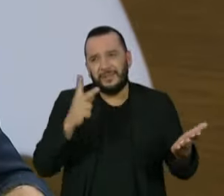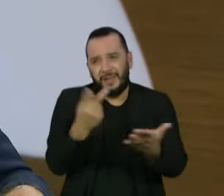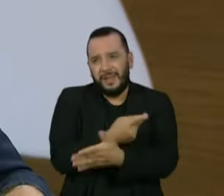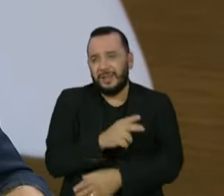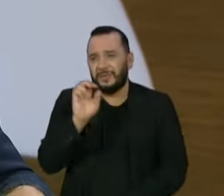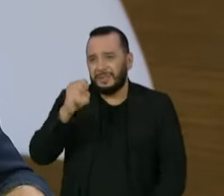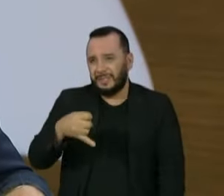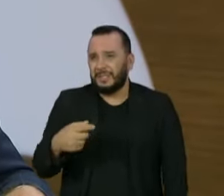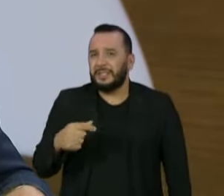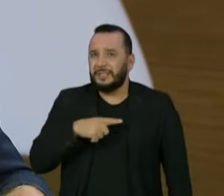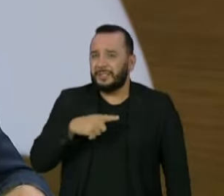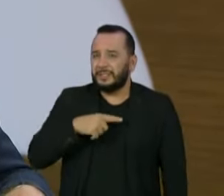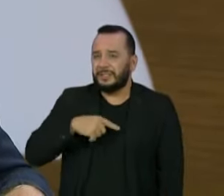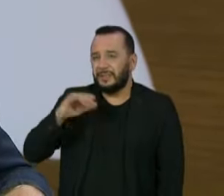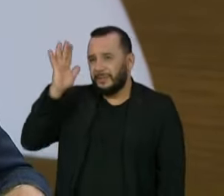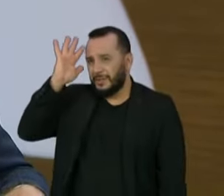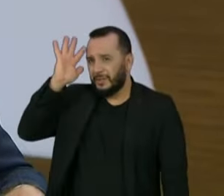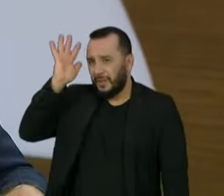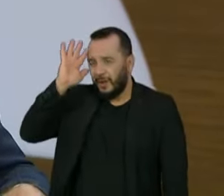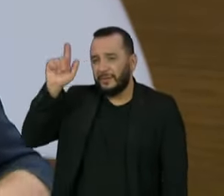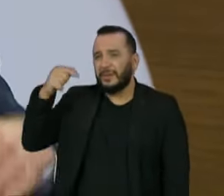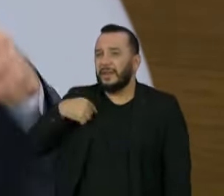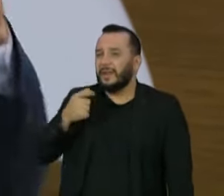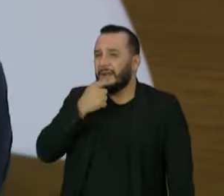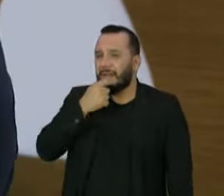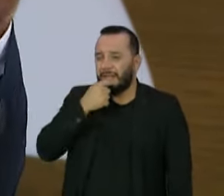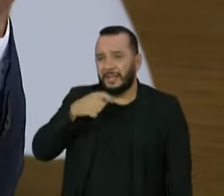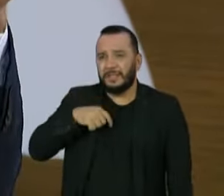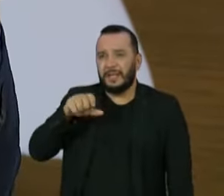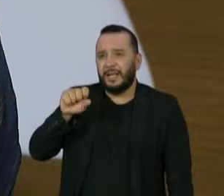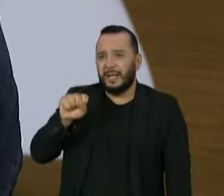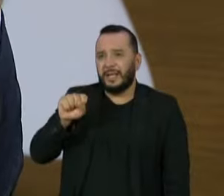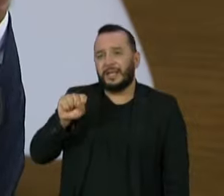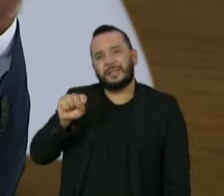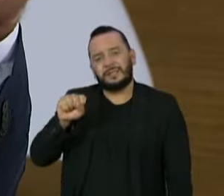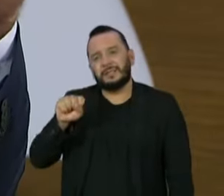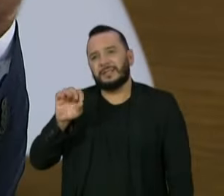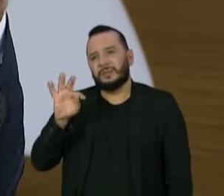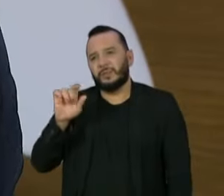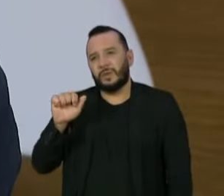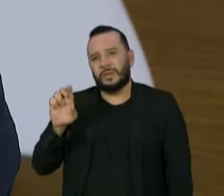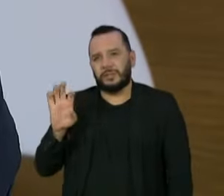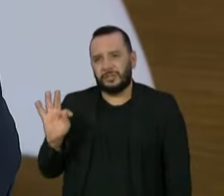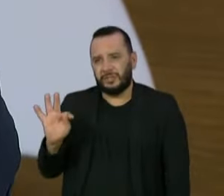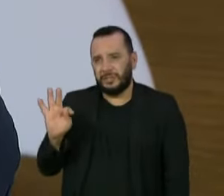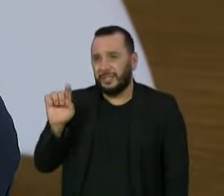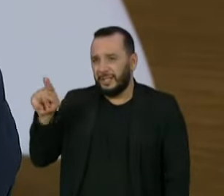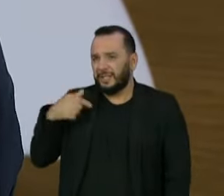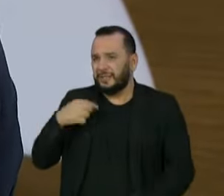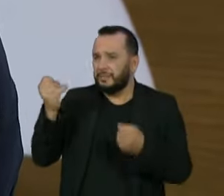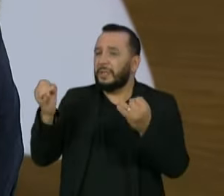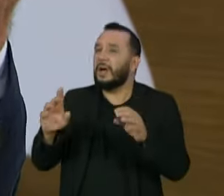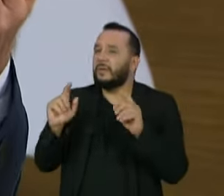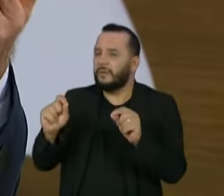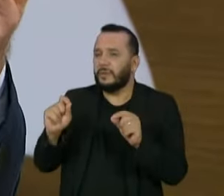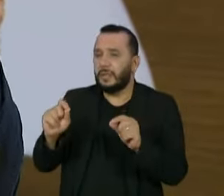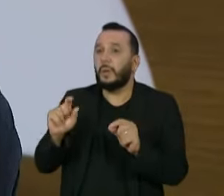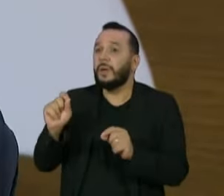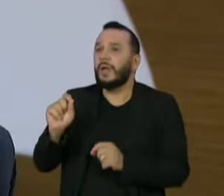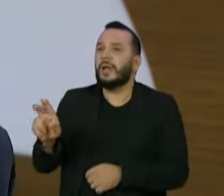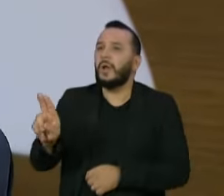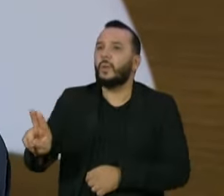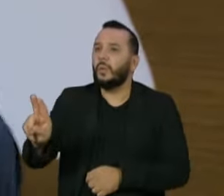filósofo inglês, Stuart Mill, que veio estabelecer o utilitarismo e que ele falava o que vem a ser útil?